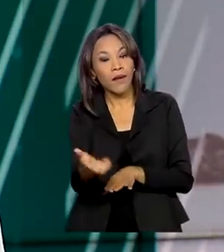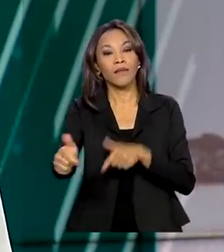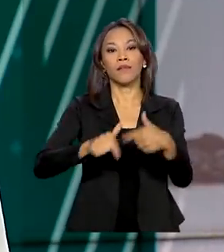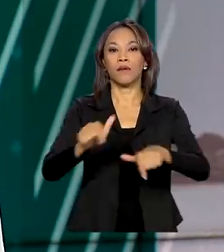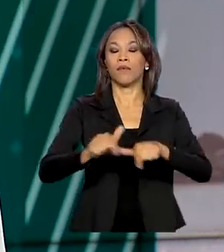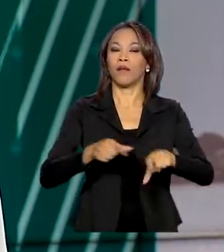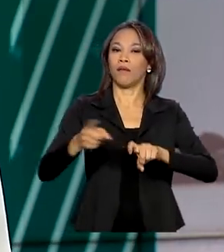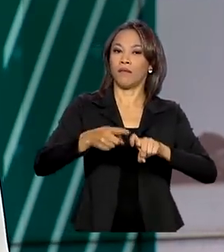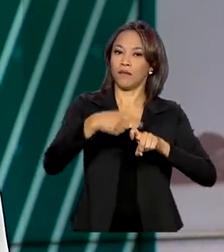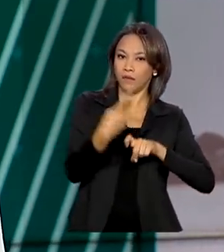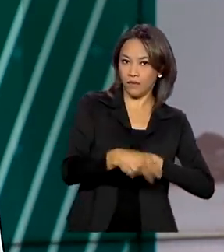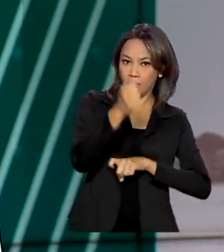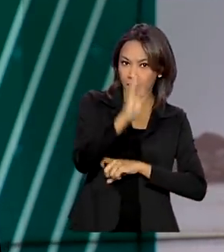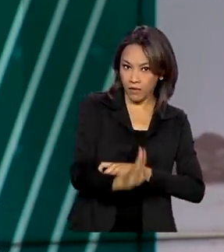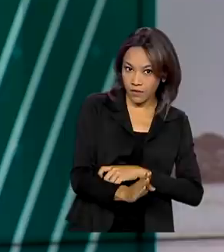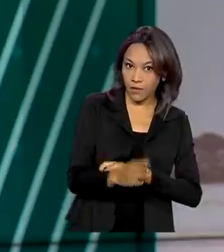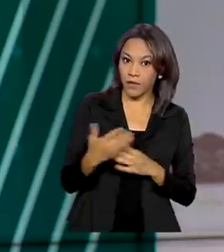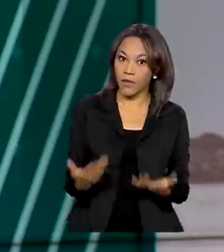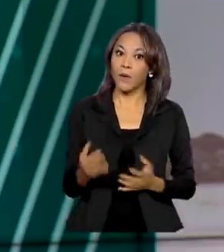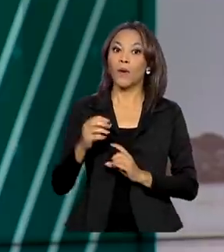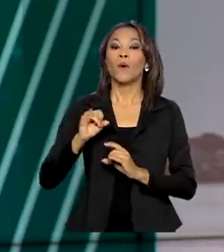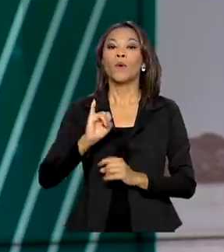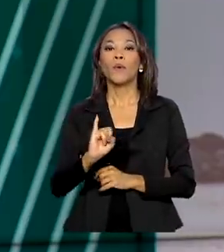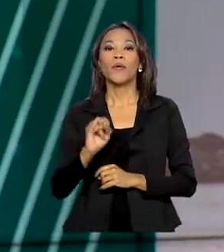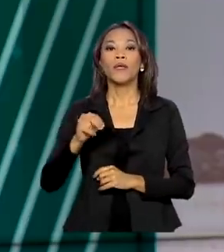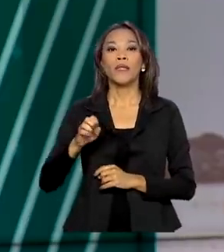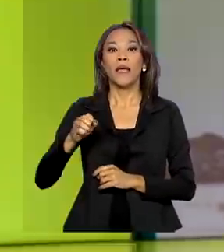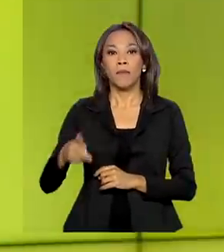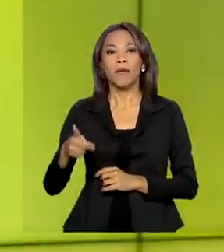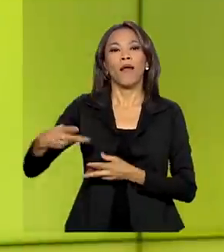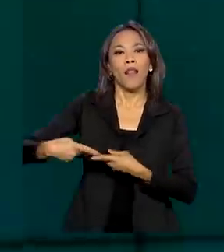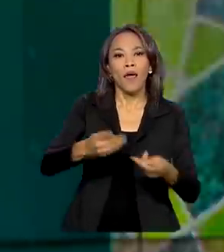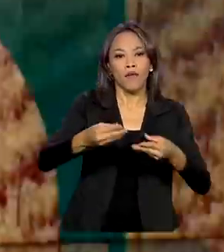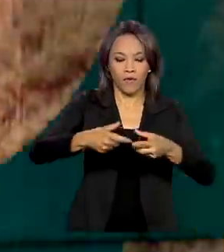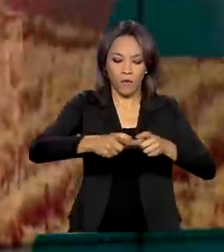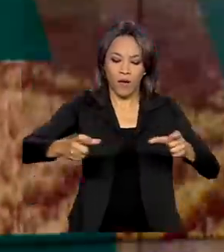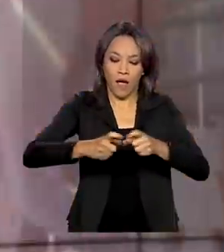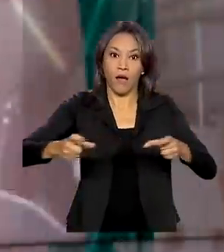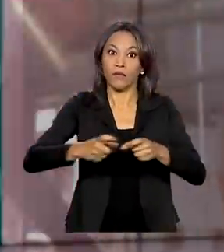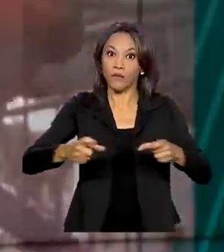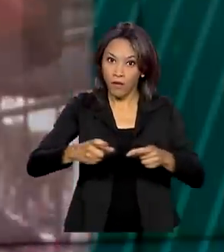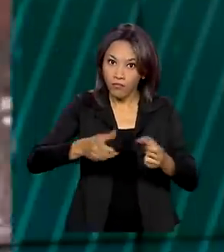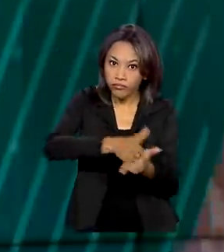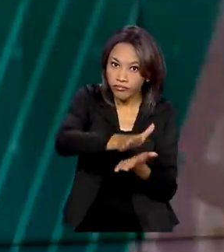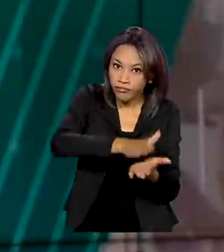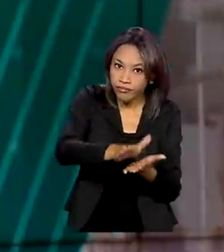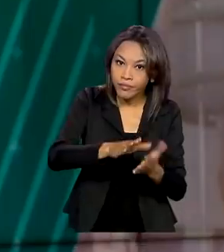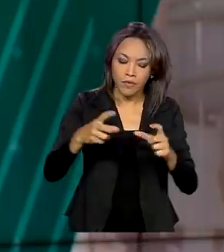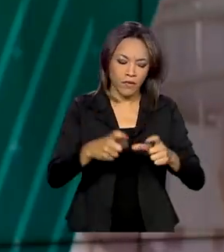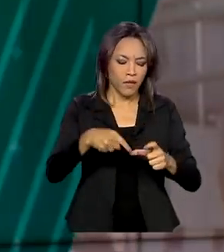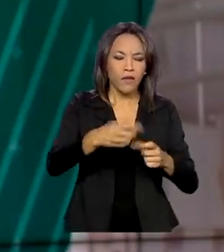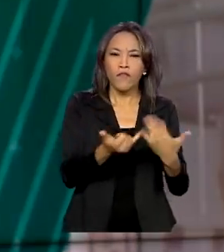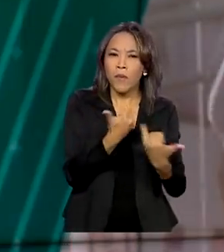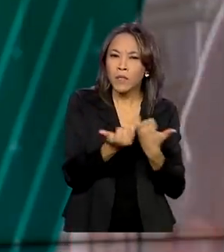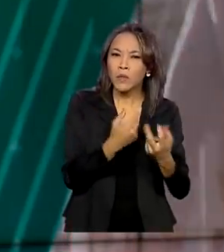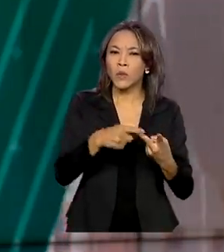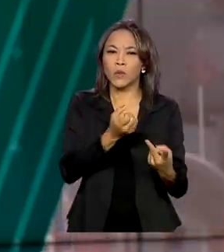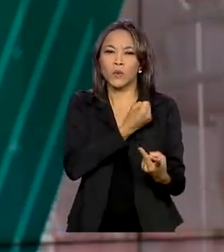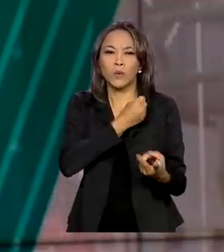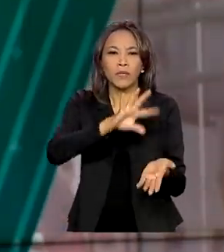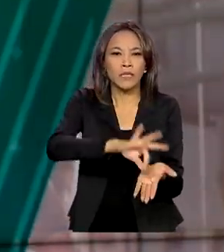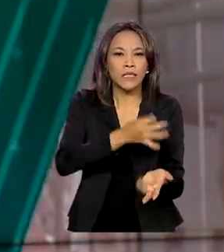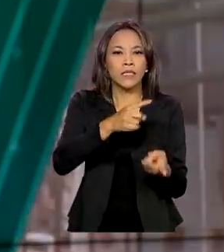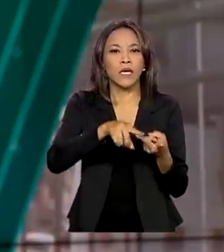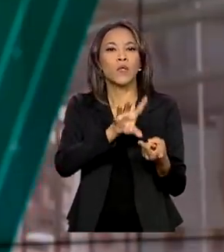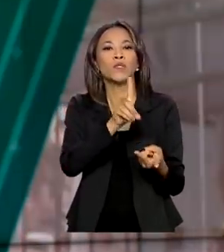a medicina no Brasil. O INEP recomenda que o participante leve o cartão impresso. O documento contém informações como número de inscrição,